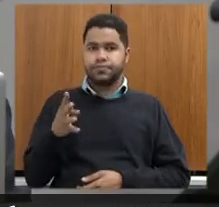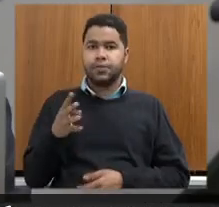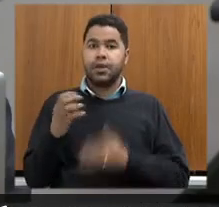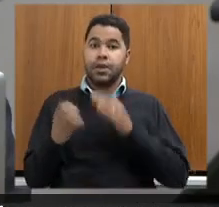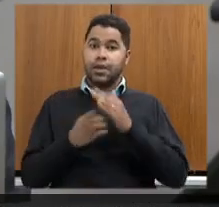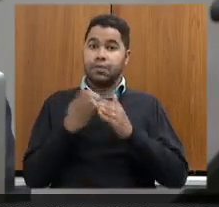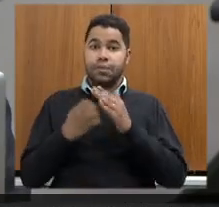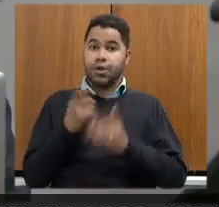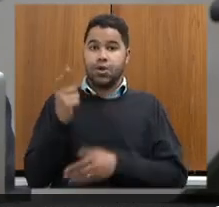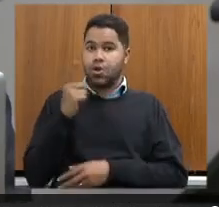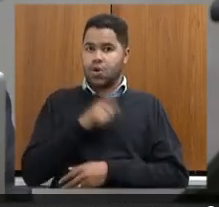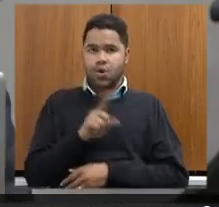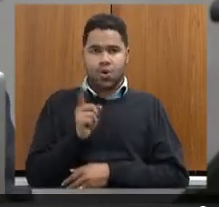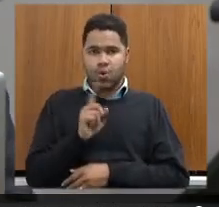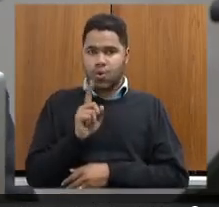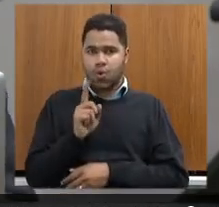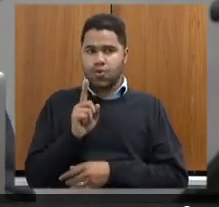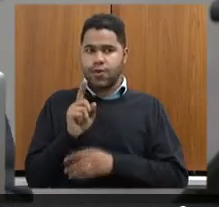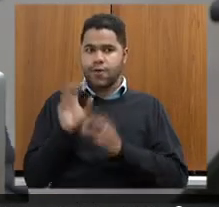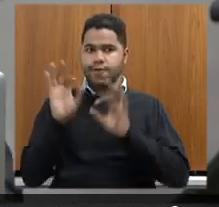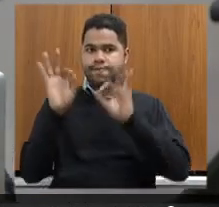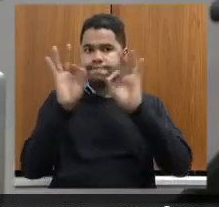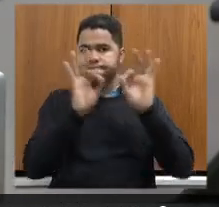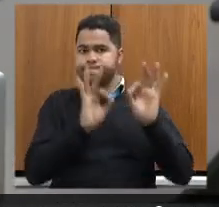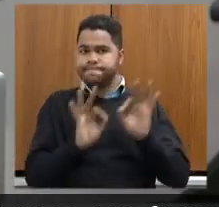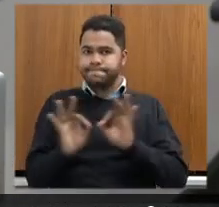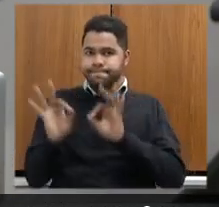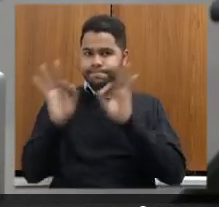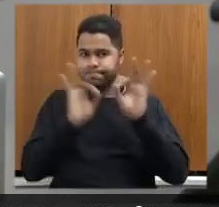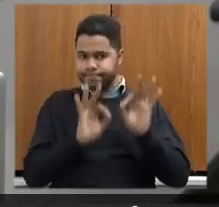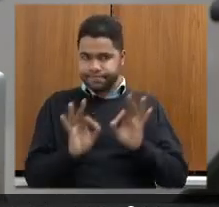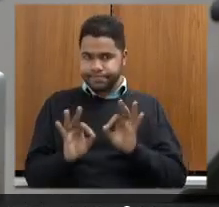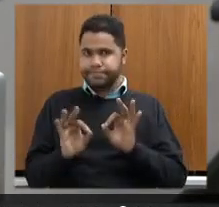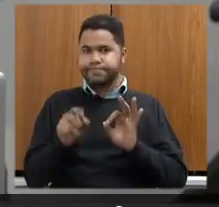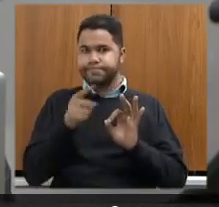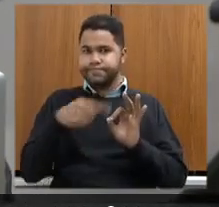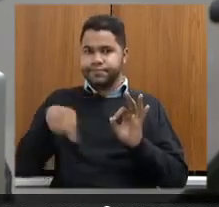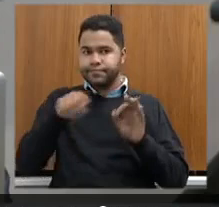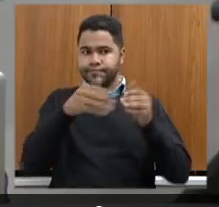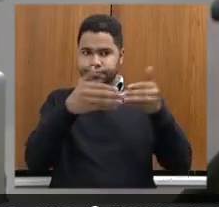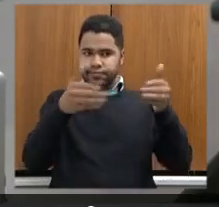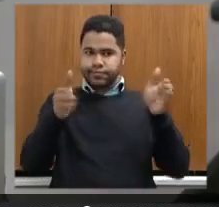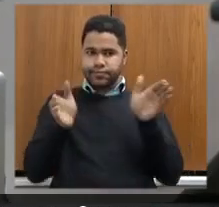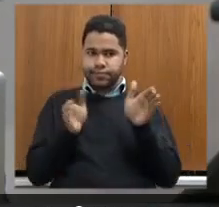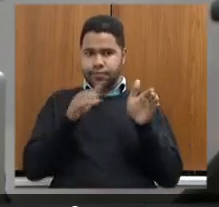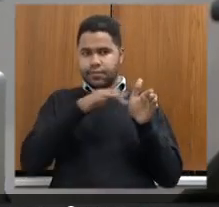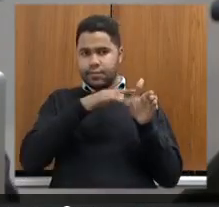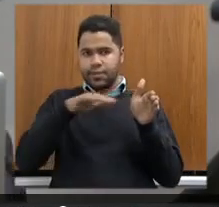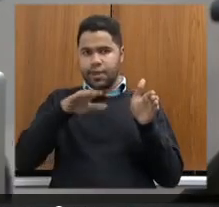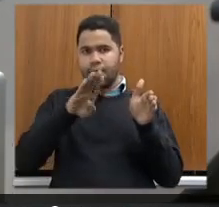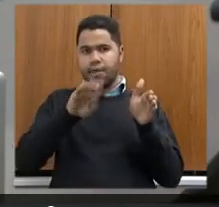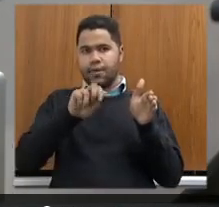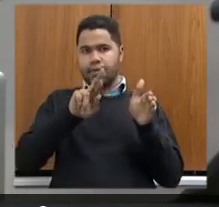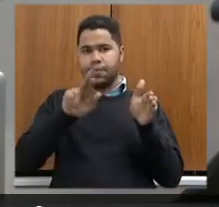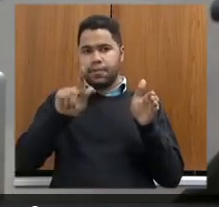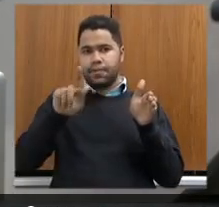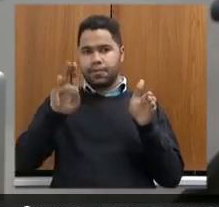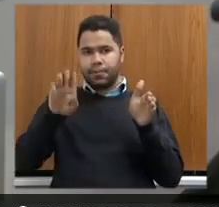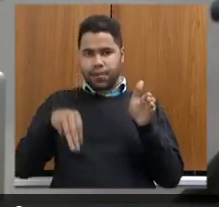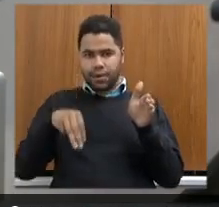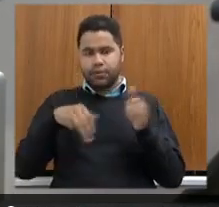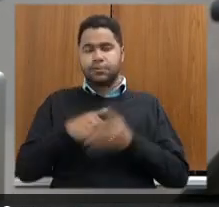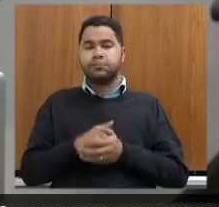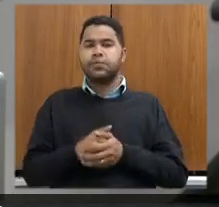empresas que não conseguiram fazer, realizar o descomissionamento das barragens e a descaracterização.